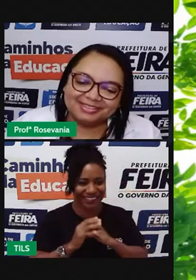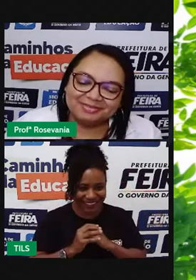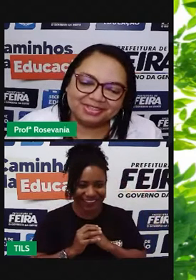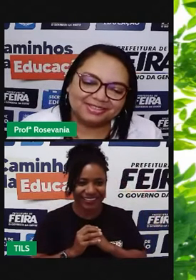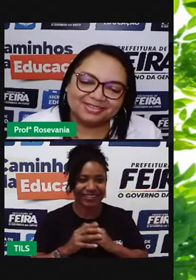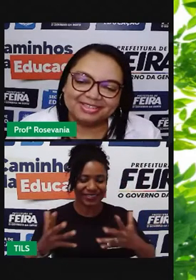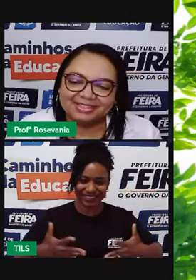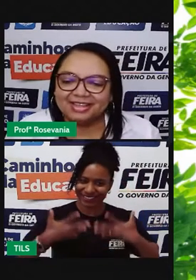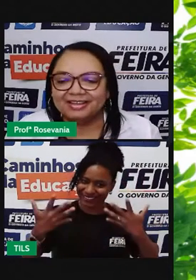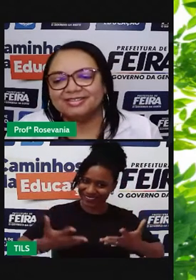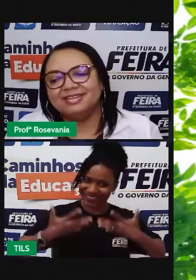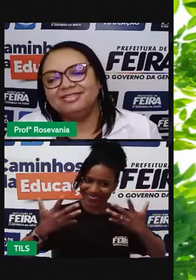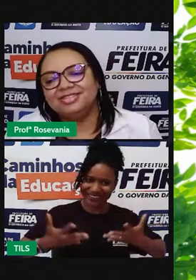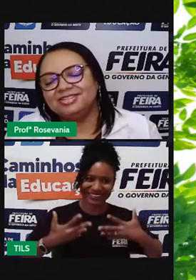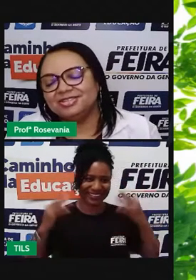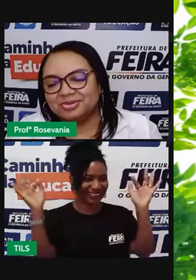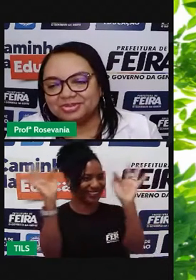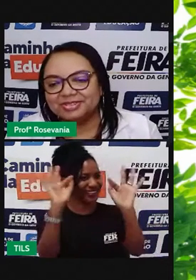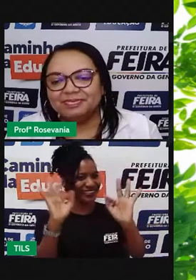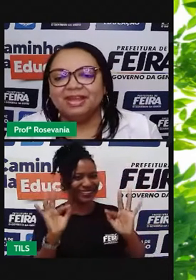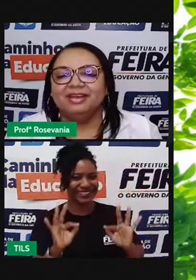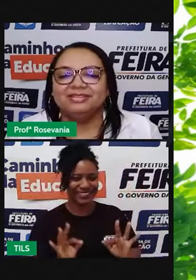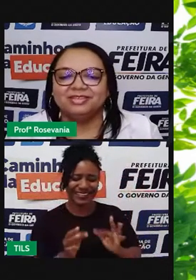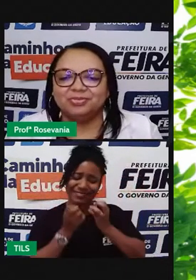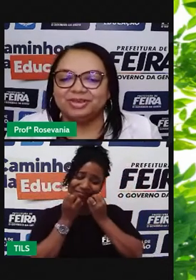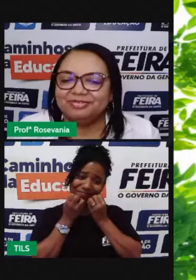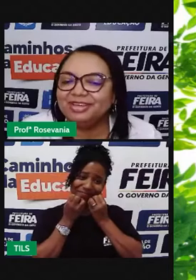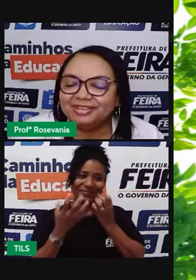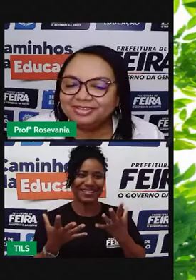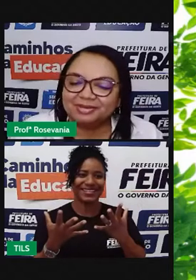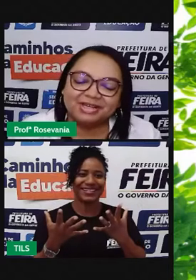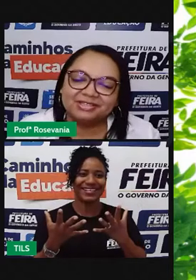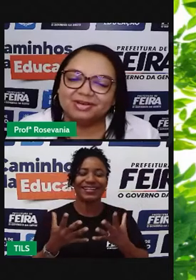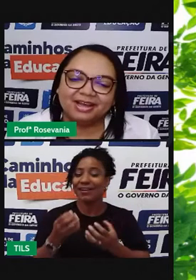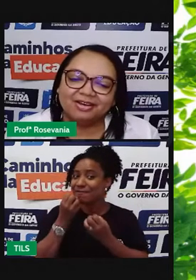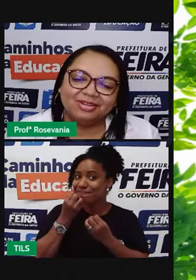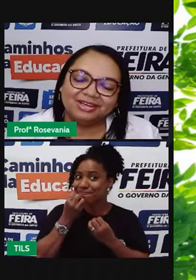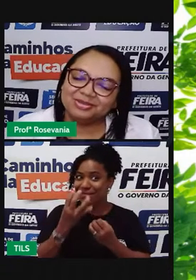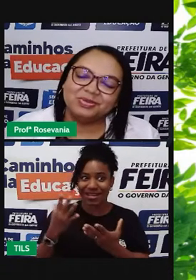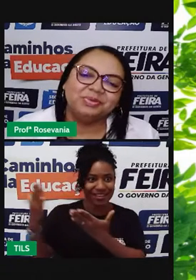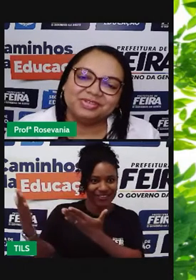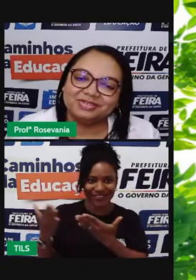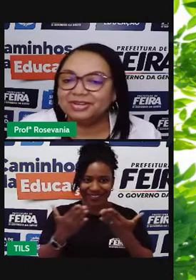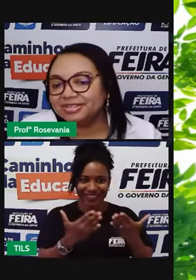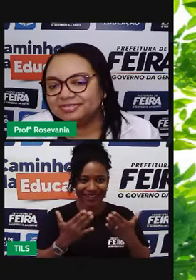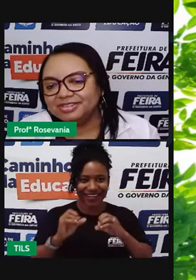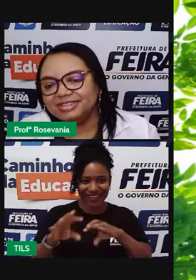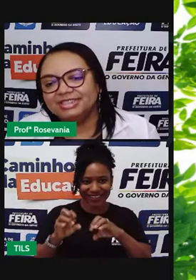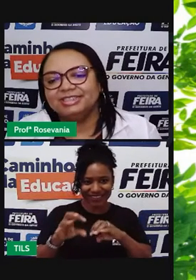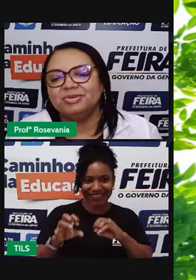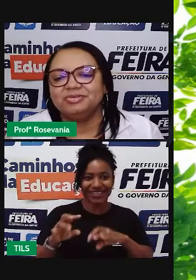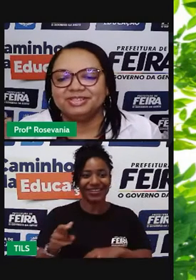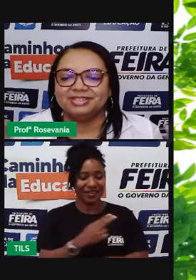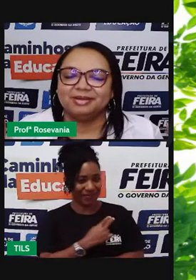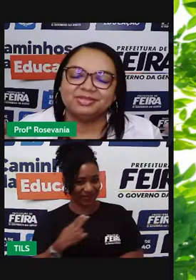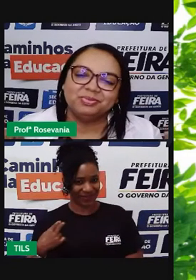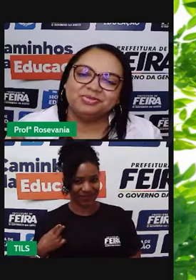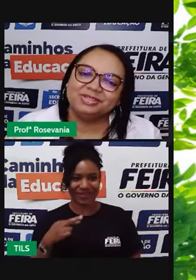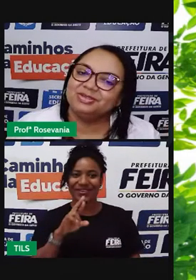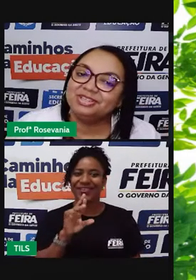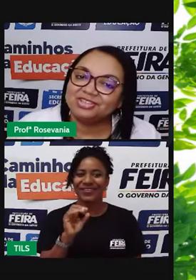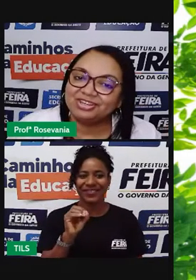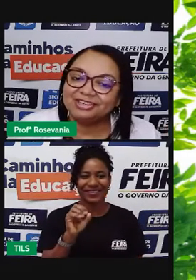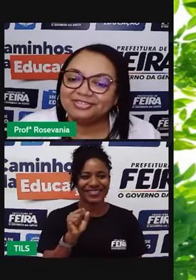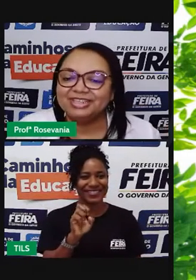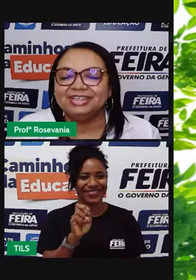alegrias e muitas felicidades no dia de hoje. Sejam bem-vindos a mais uma aula. Eu sou a professora Rosevânia, como vocês sabem, sou